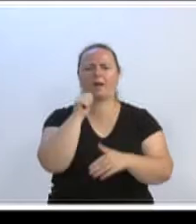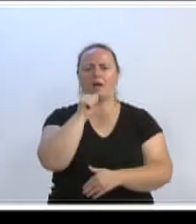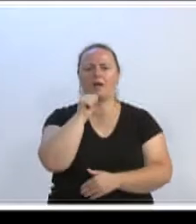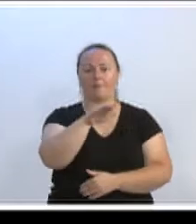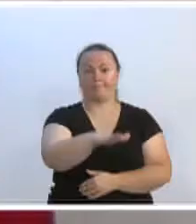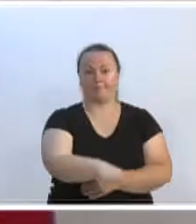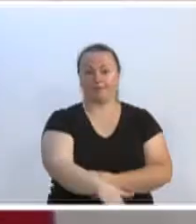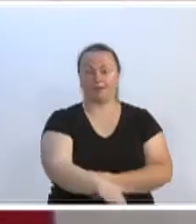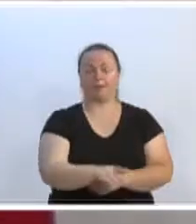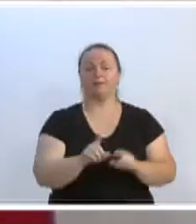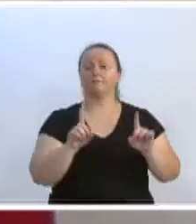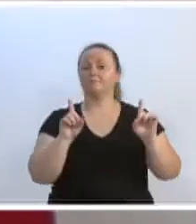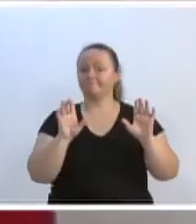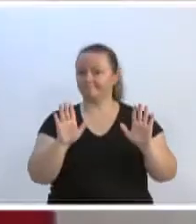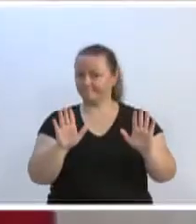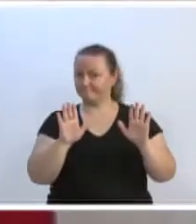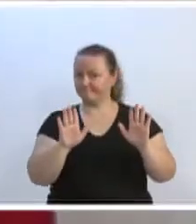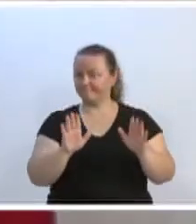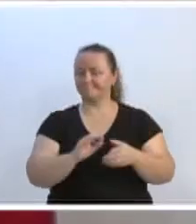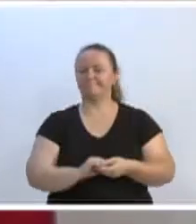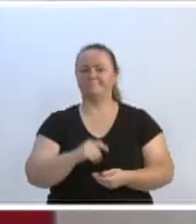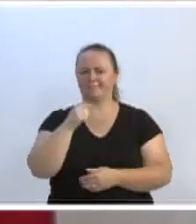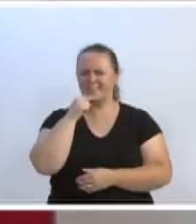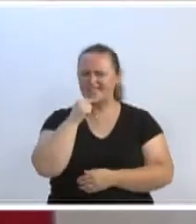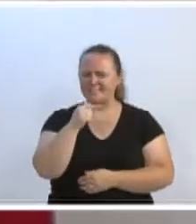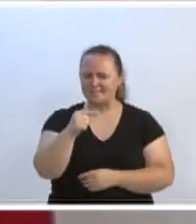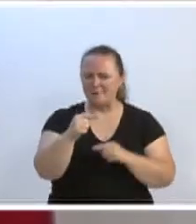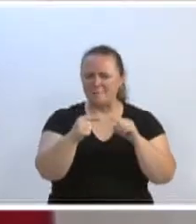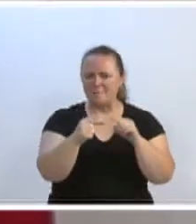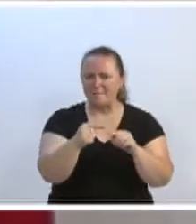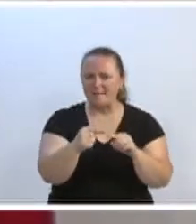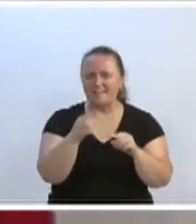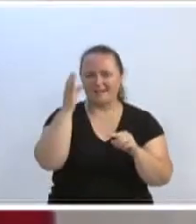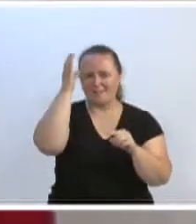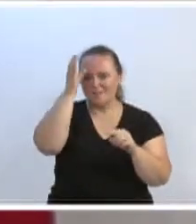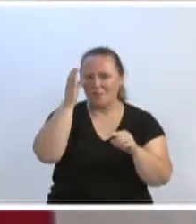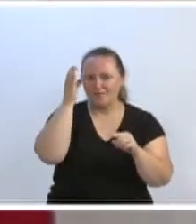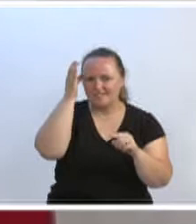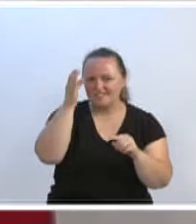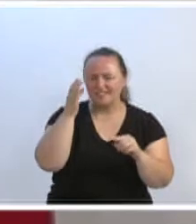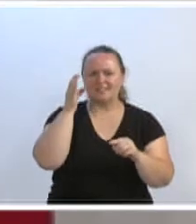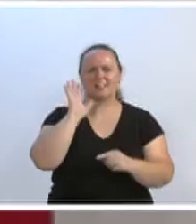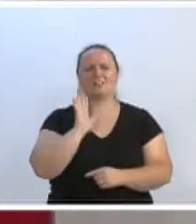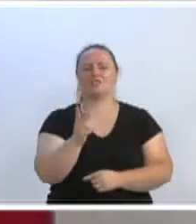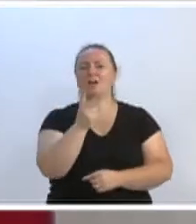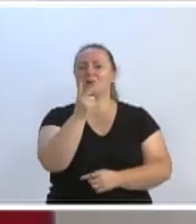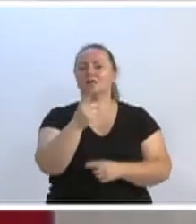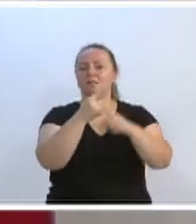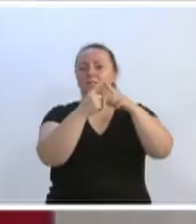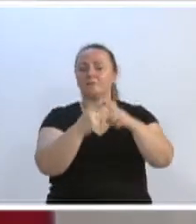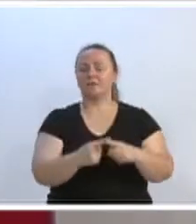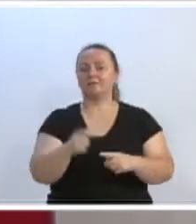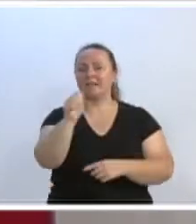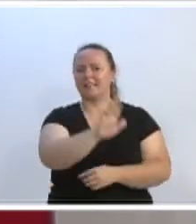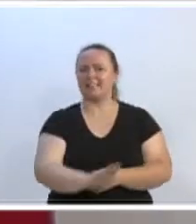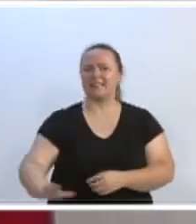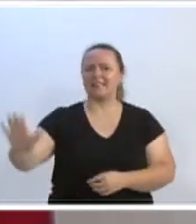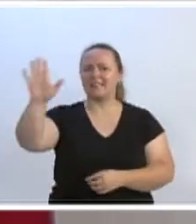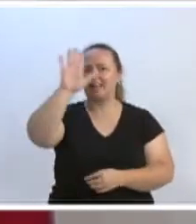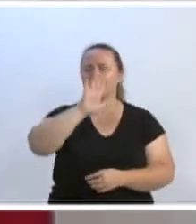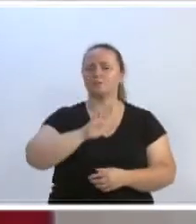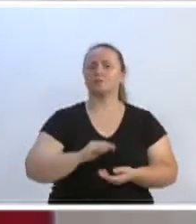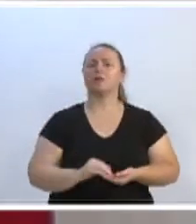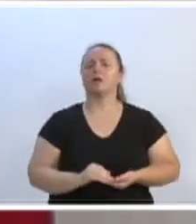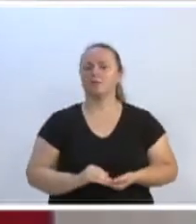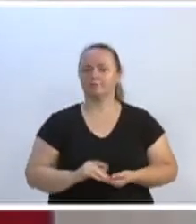o racismo, e na semana, no mês da Consciência Negra, a gente já teve dois episódios de volume nacionais de racismo. O